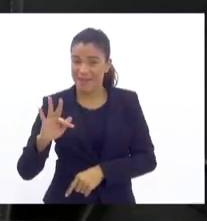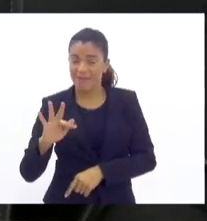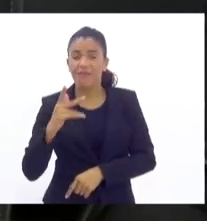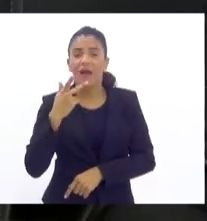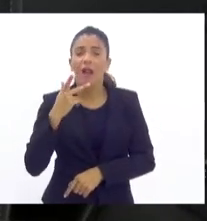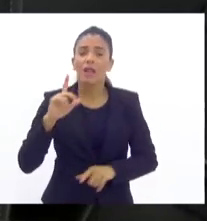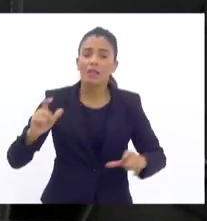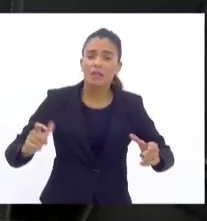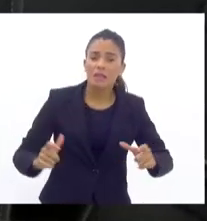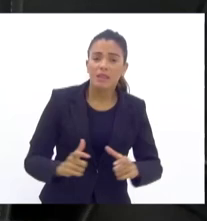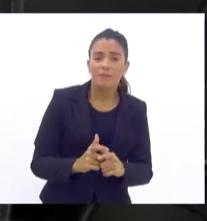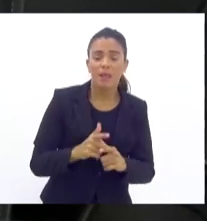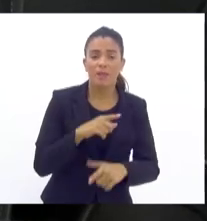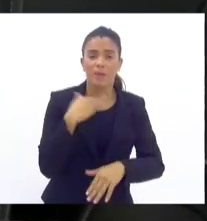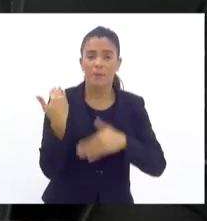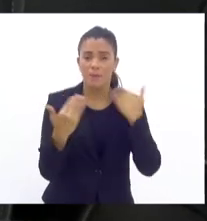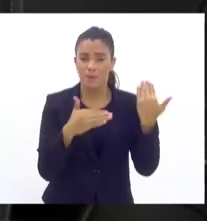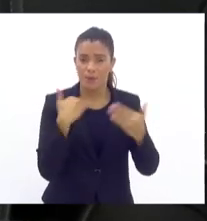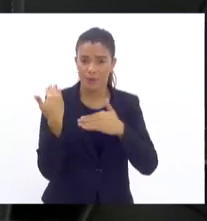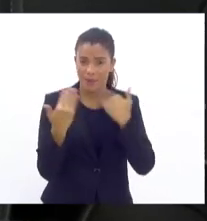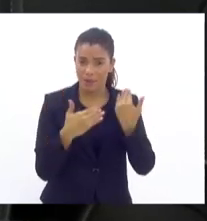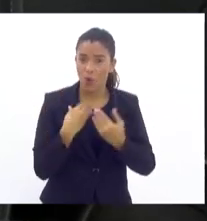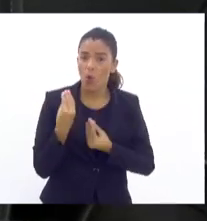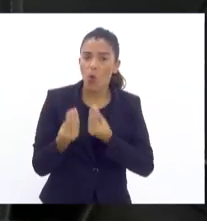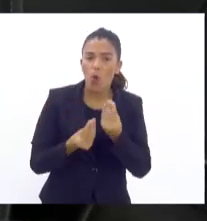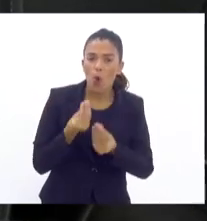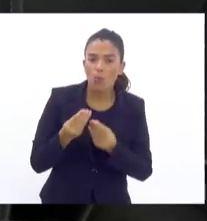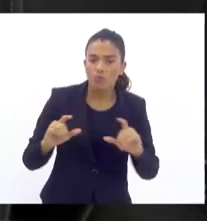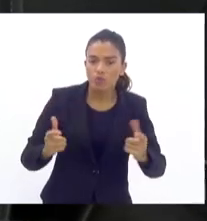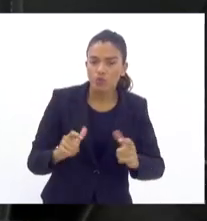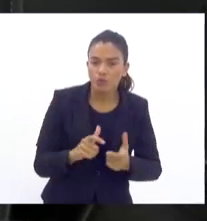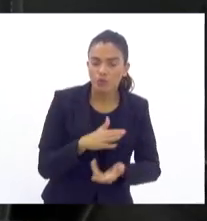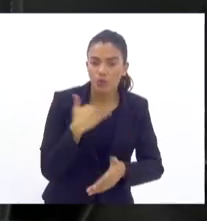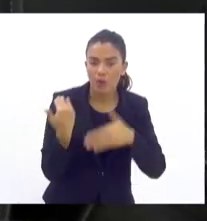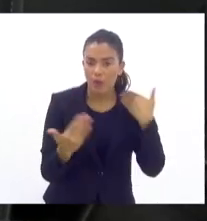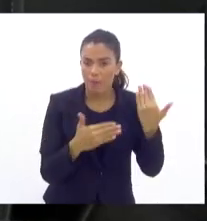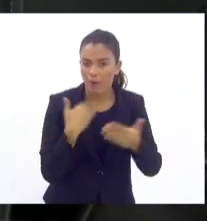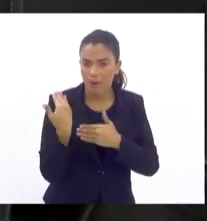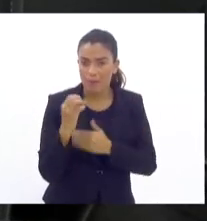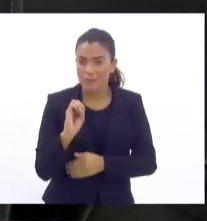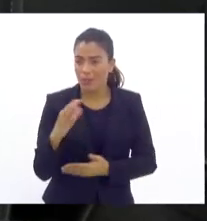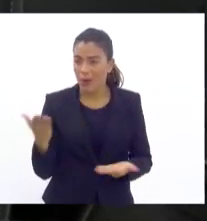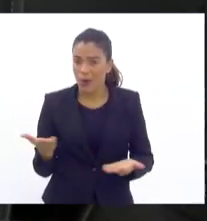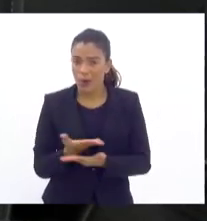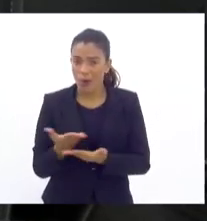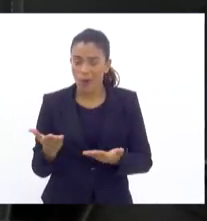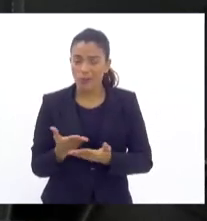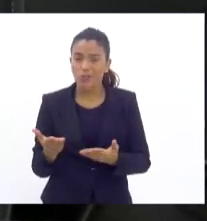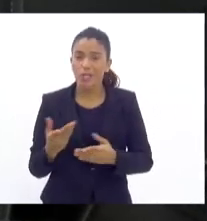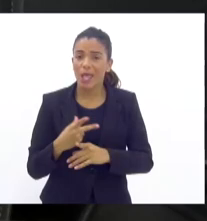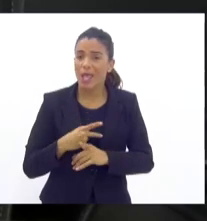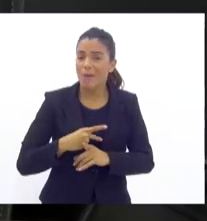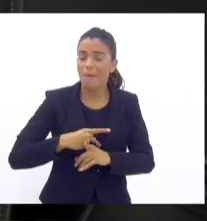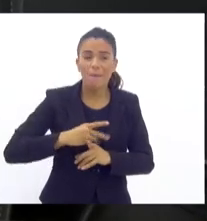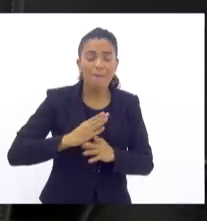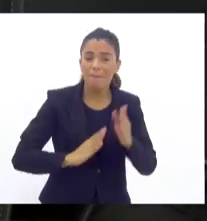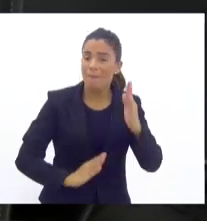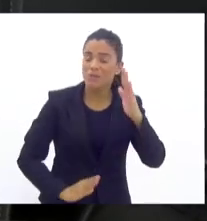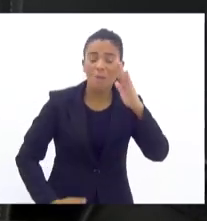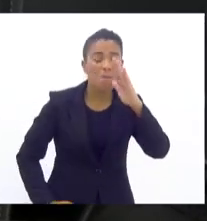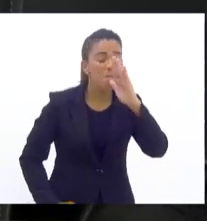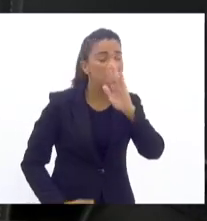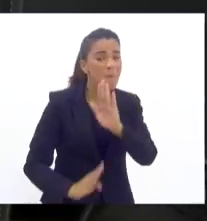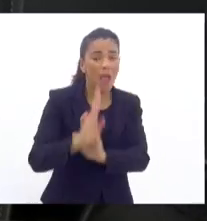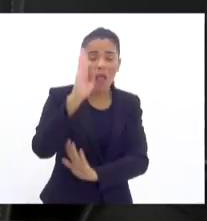letalidade. Como? Diminuir a letalidade? se hoje nós estamos batendo recordes de apreensão de fuzis. Como?